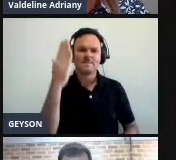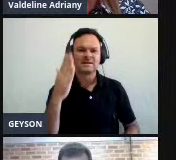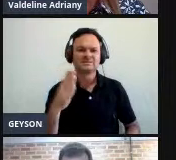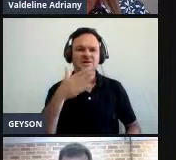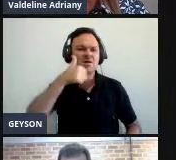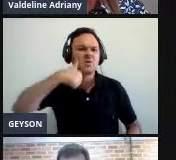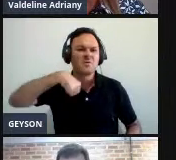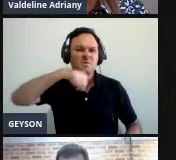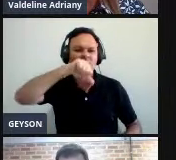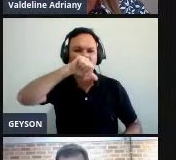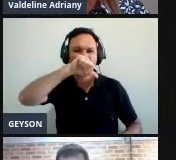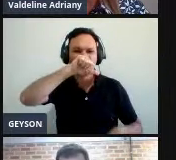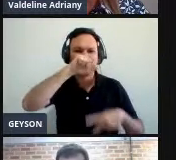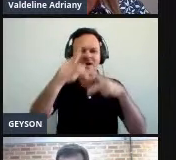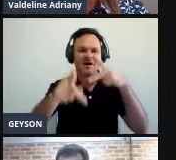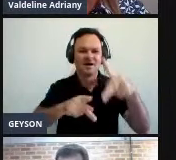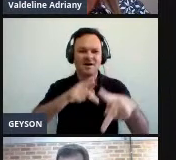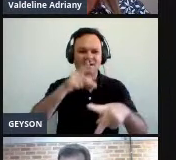Brasil